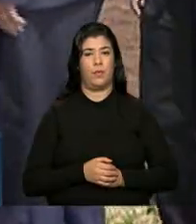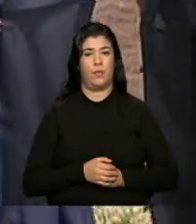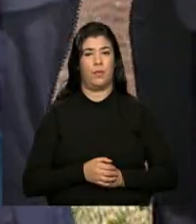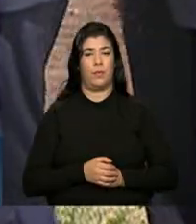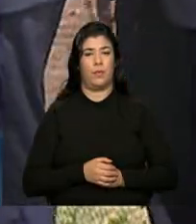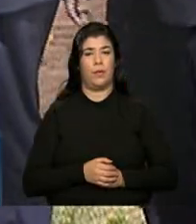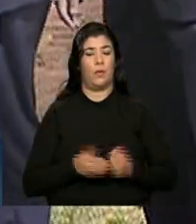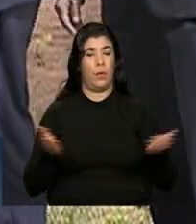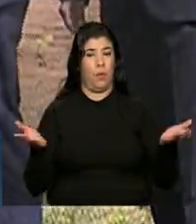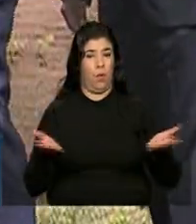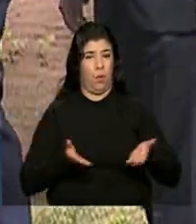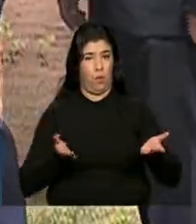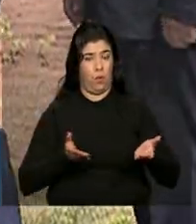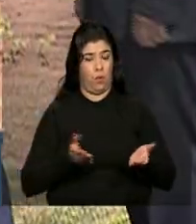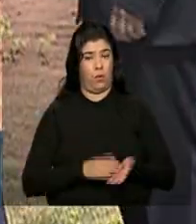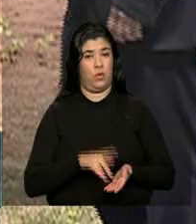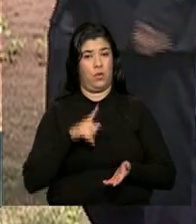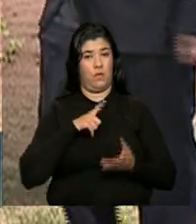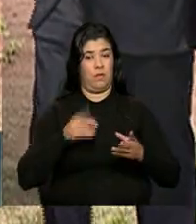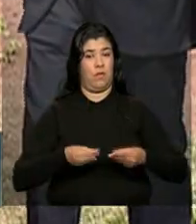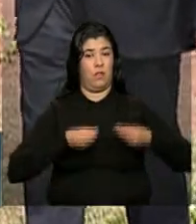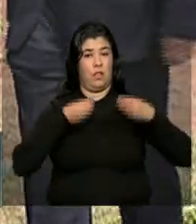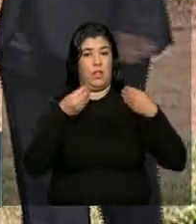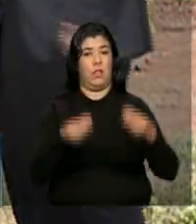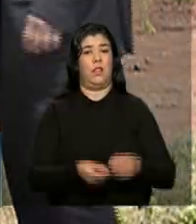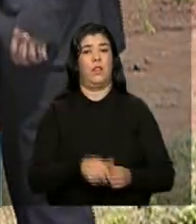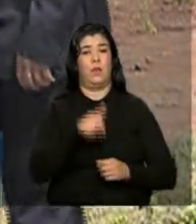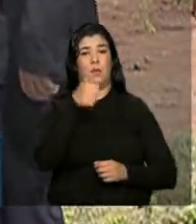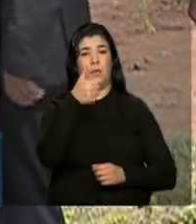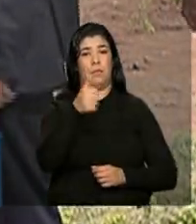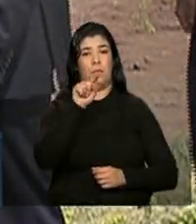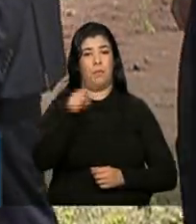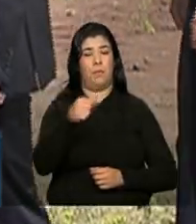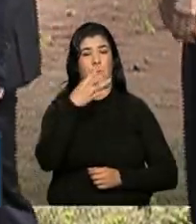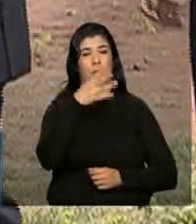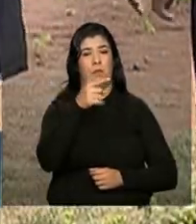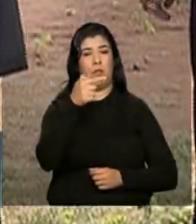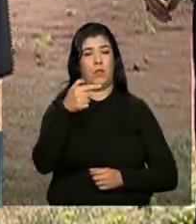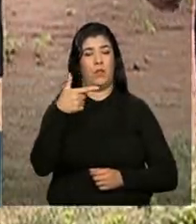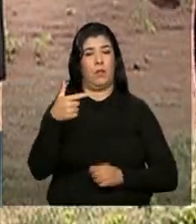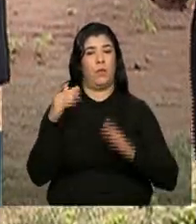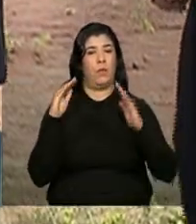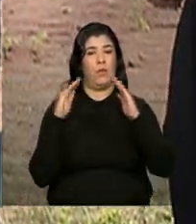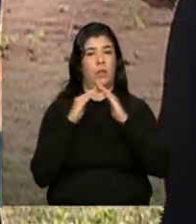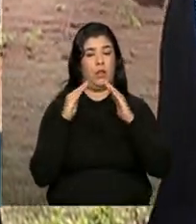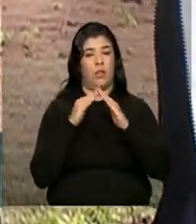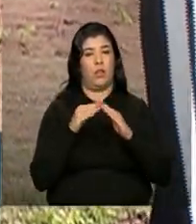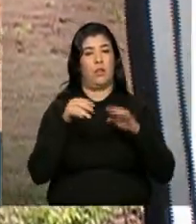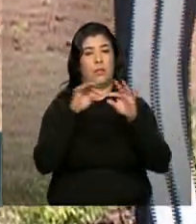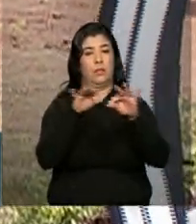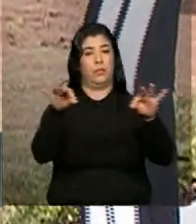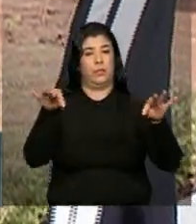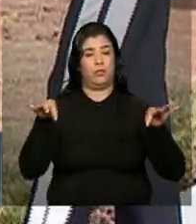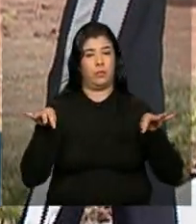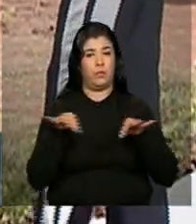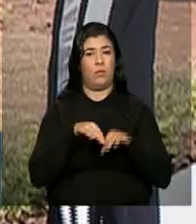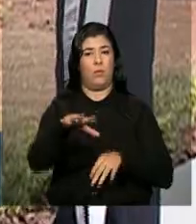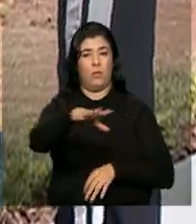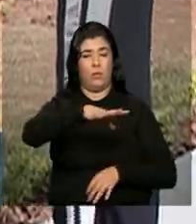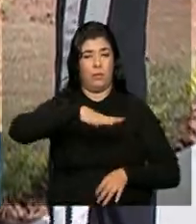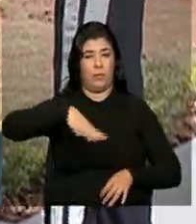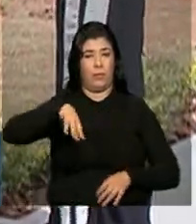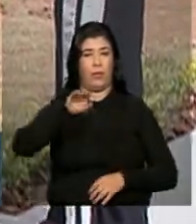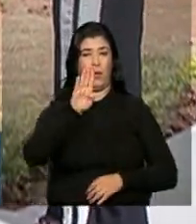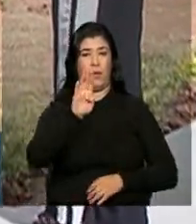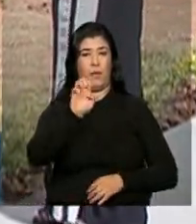Hoje serão entregues 1.472 unidades dos residenciais Bela Suíça 2 e